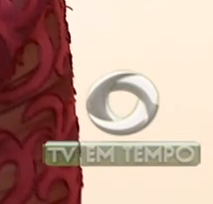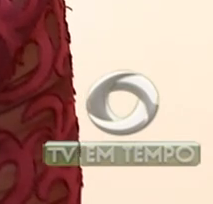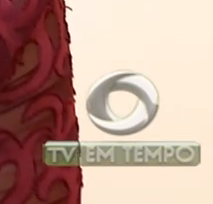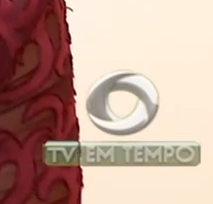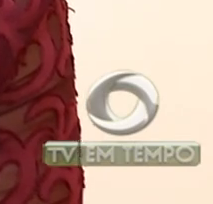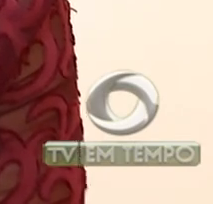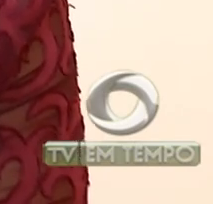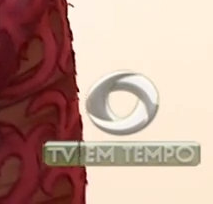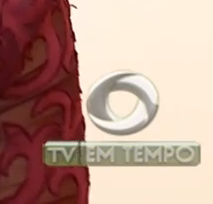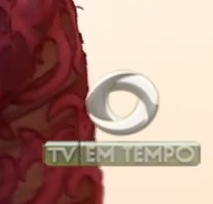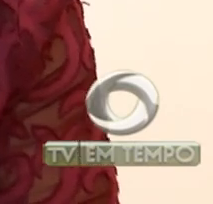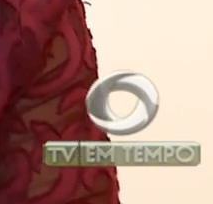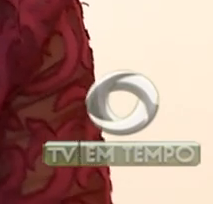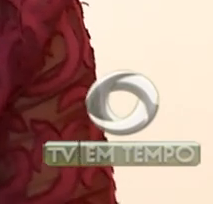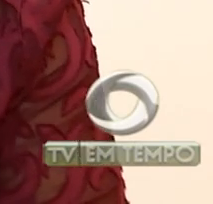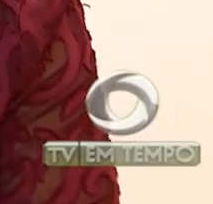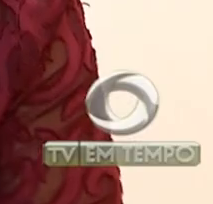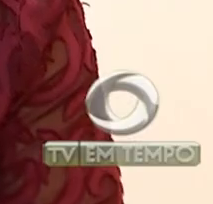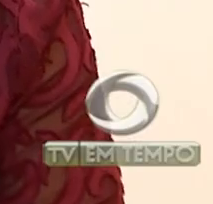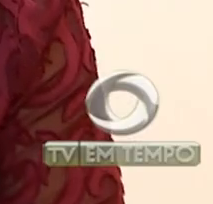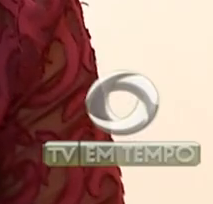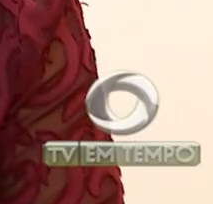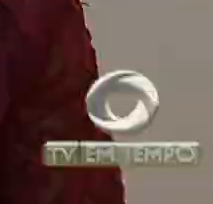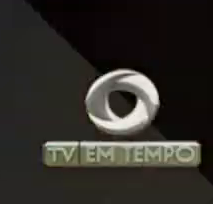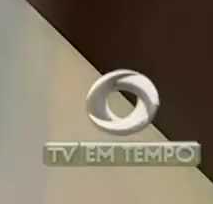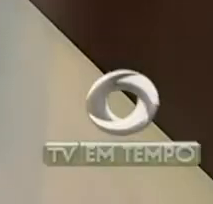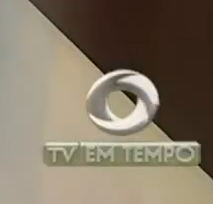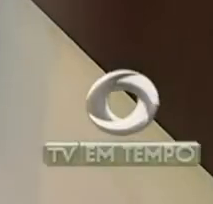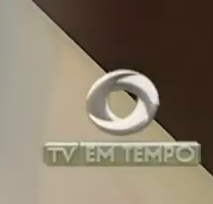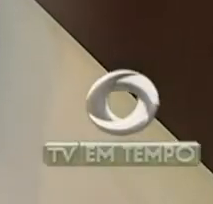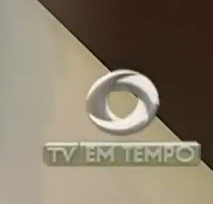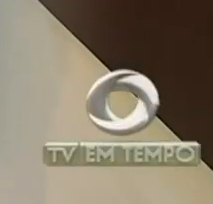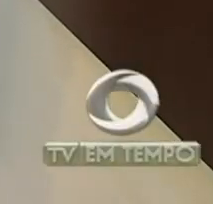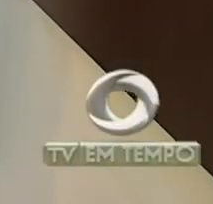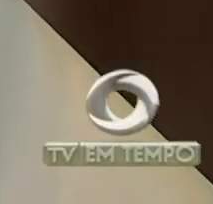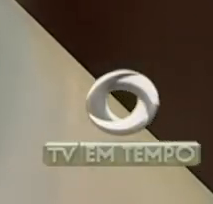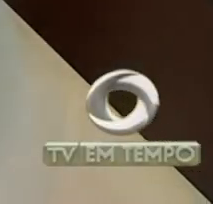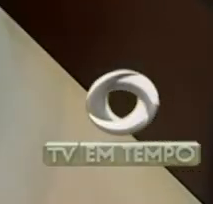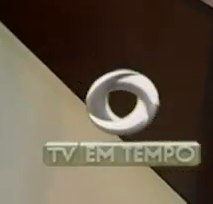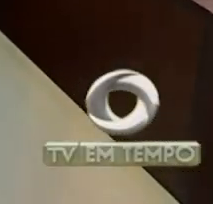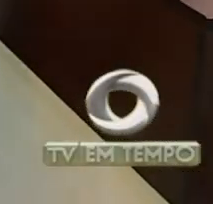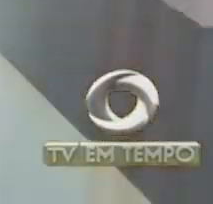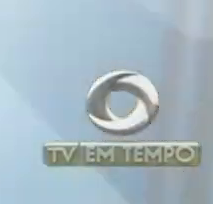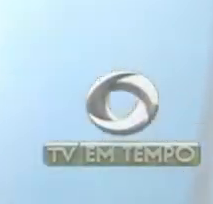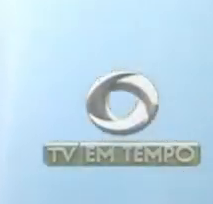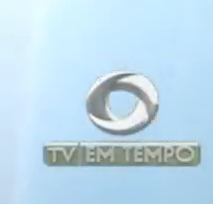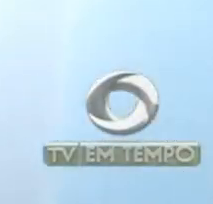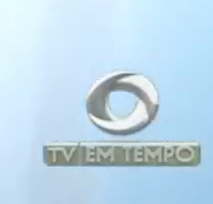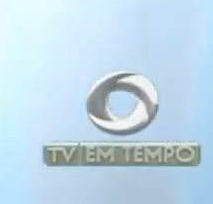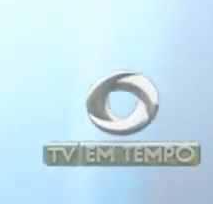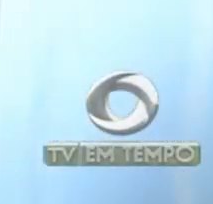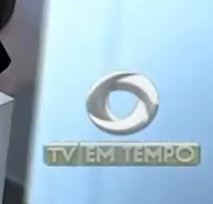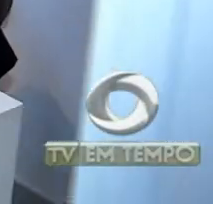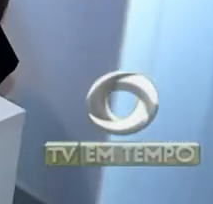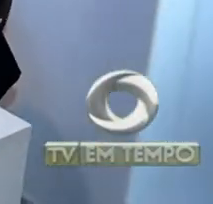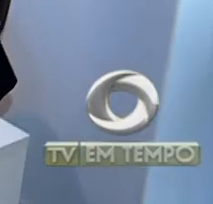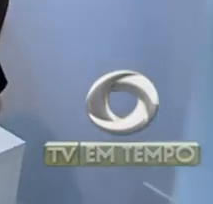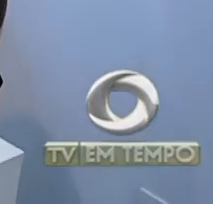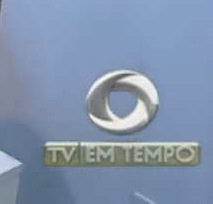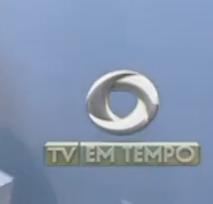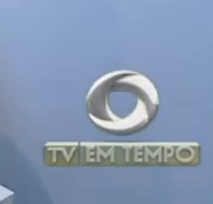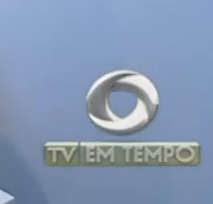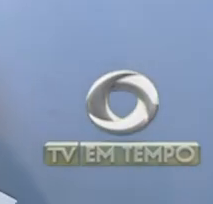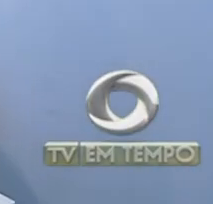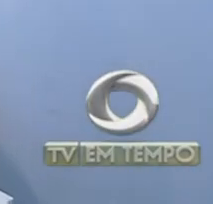tem acontecido? As pessoas têm que fazer cada vez mais. Quem consegue uma entrevista, encara isso como uma vitória. Está